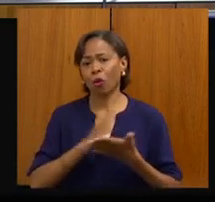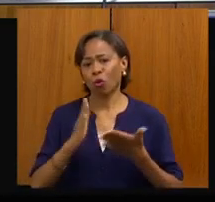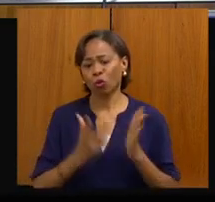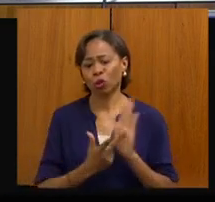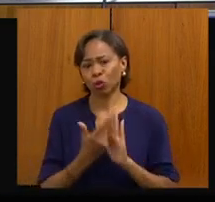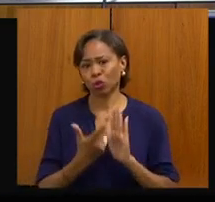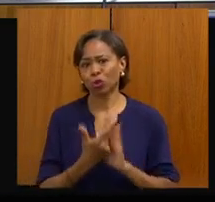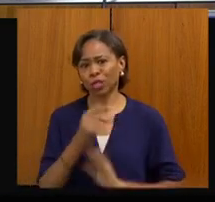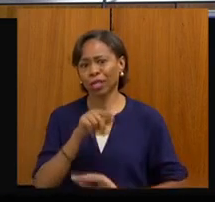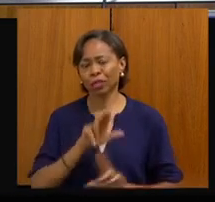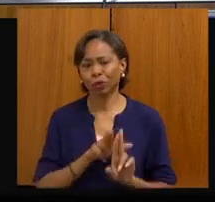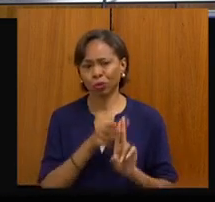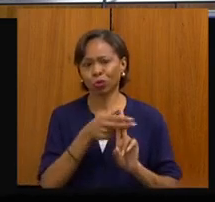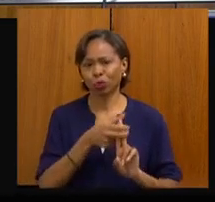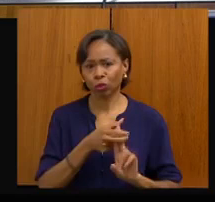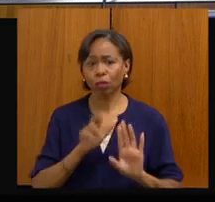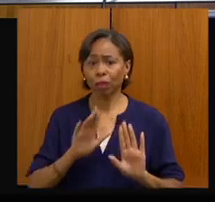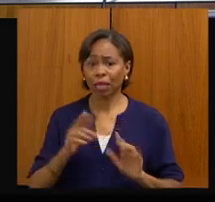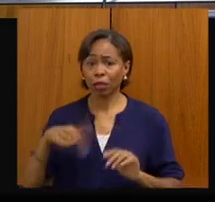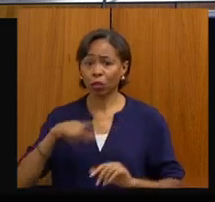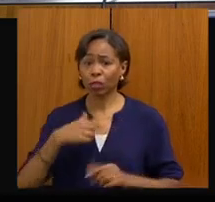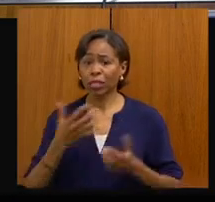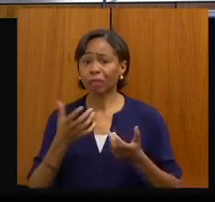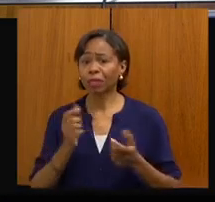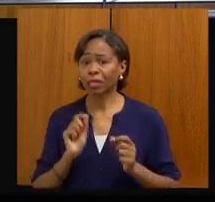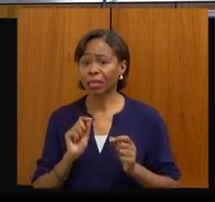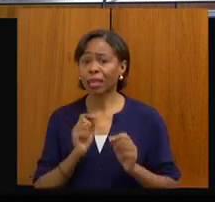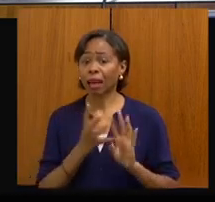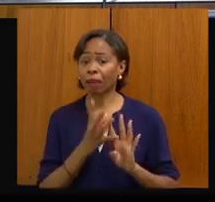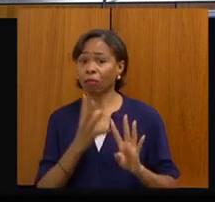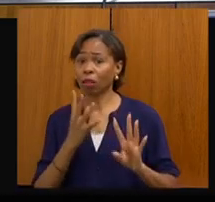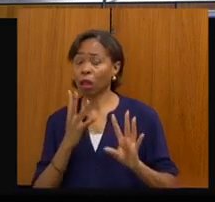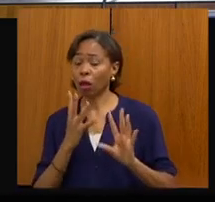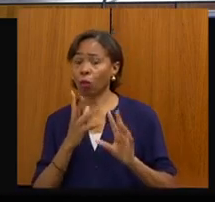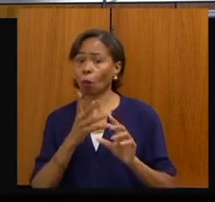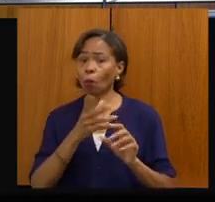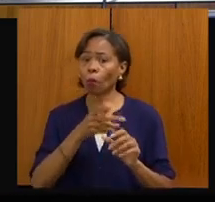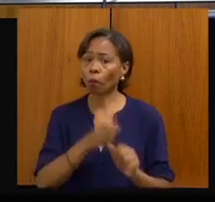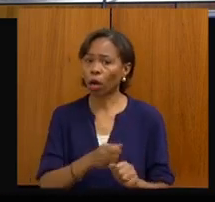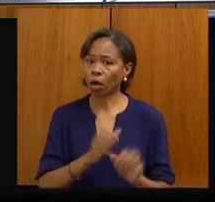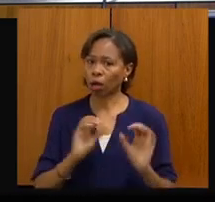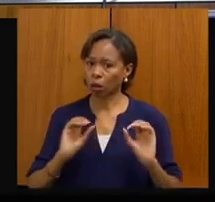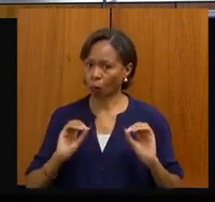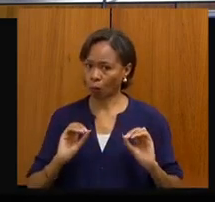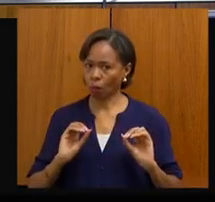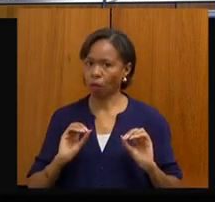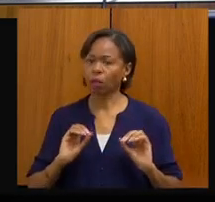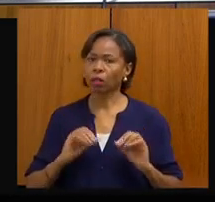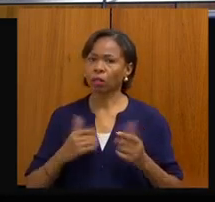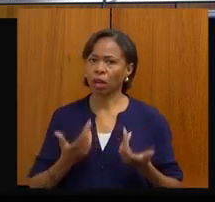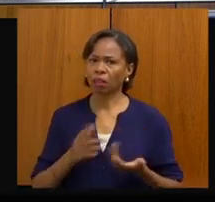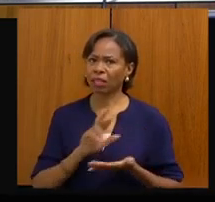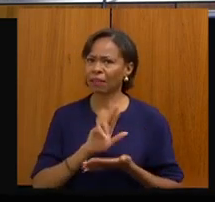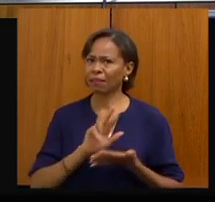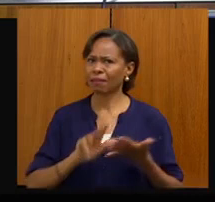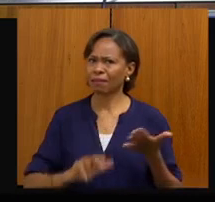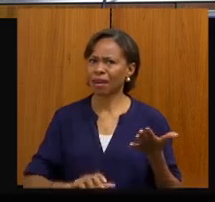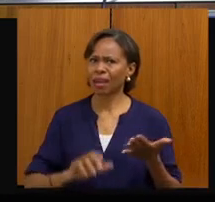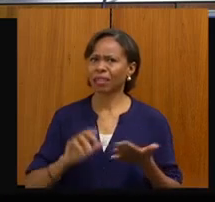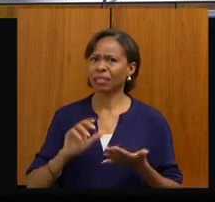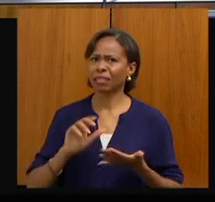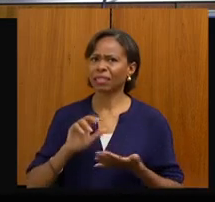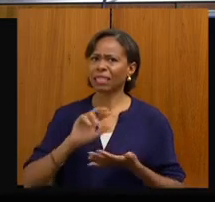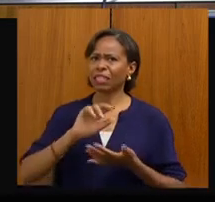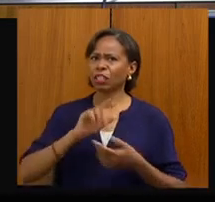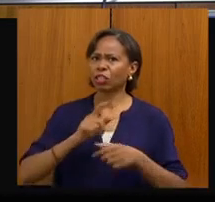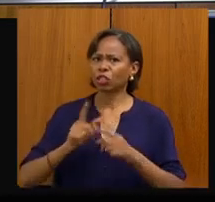expectativa é que a gente zere a fila. Então, hérnias, CVL, colistectomia,